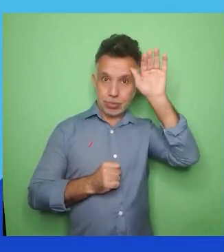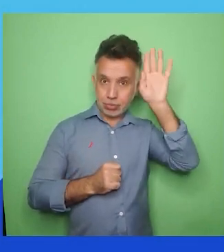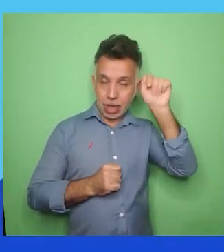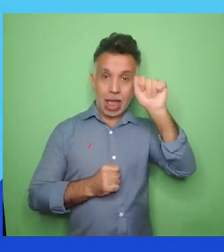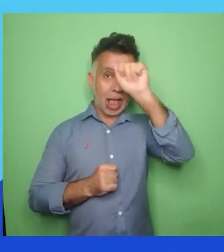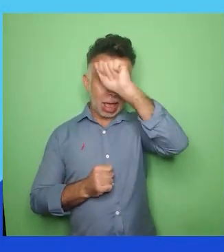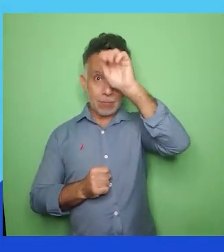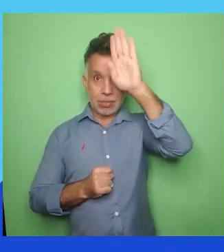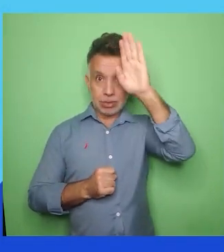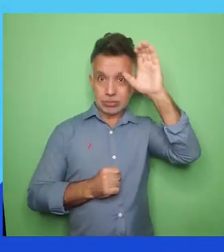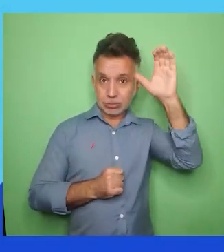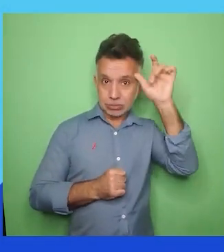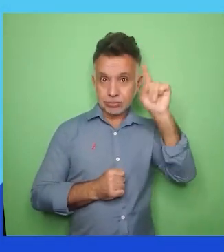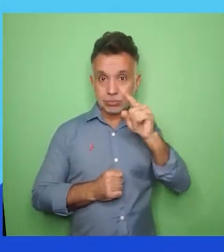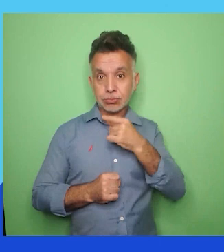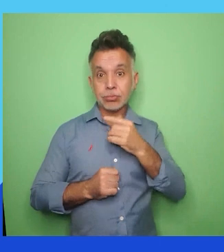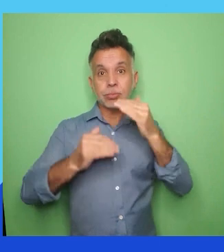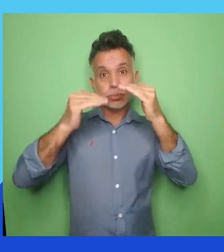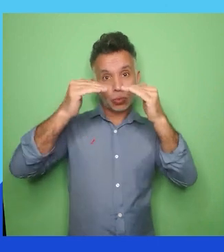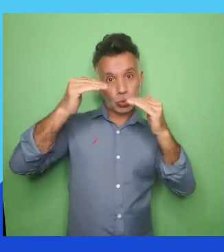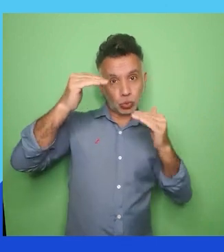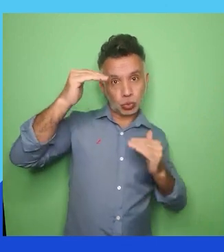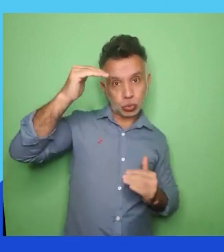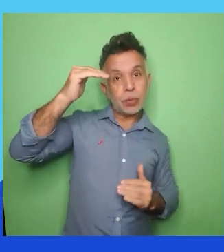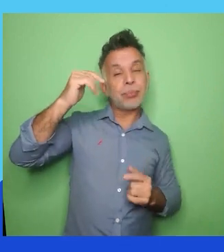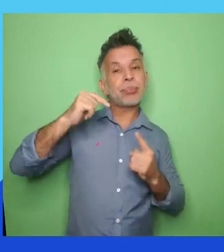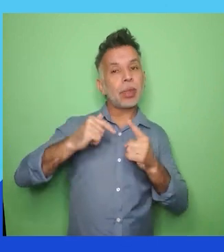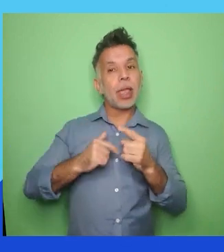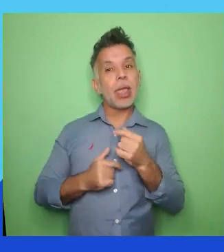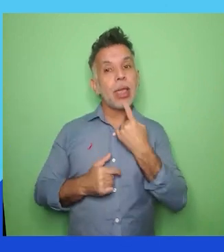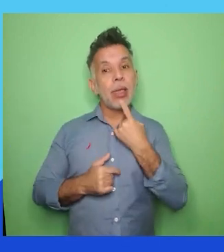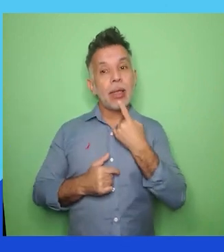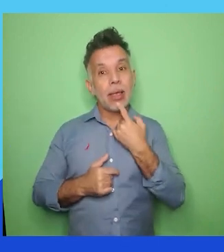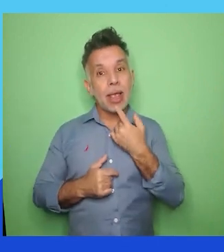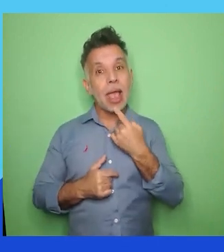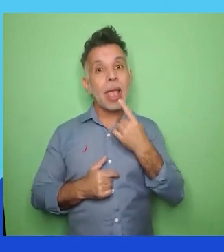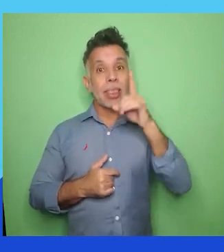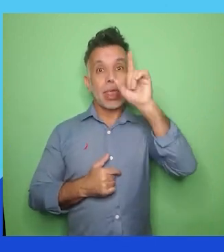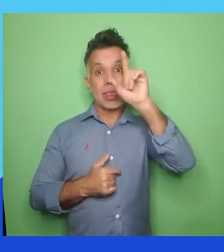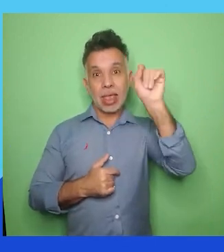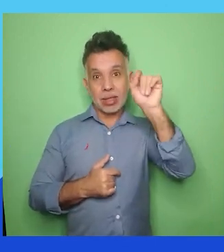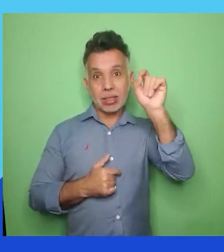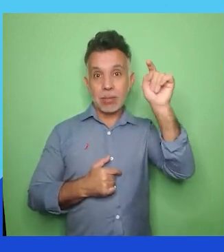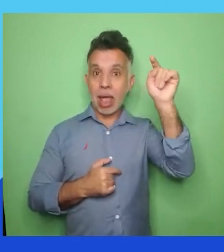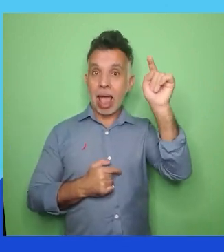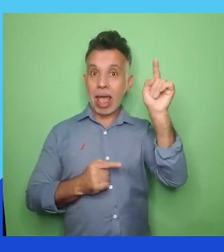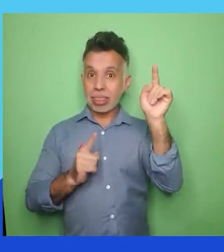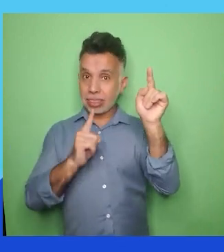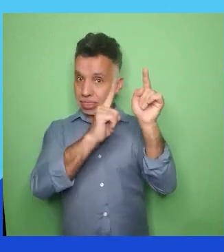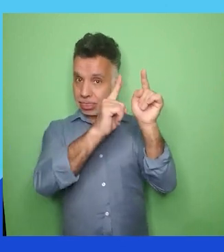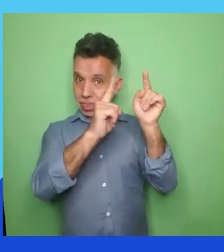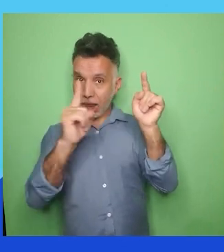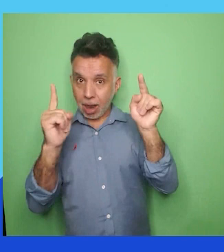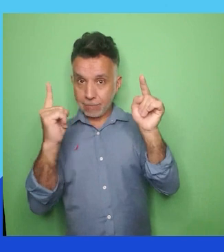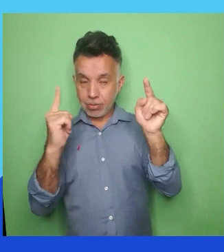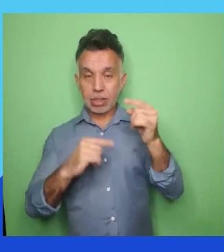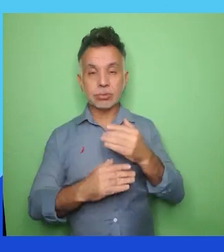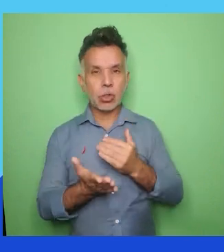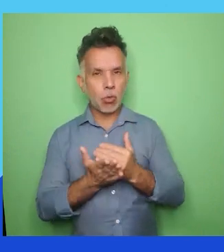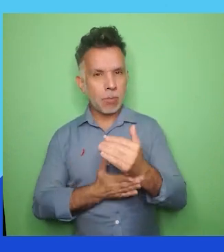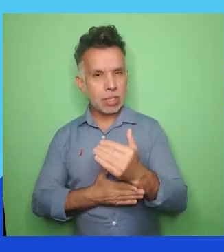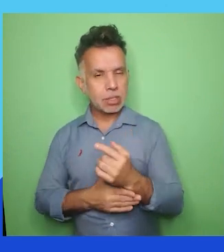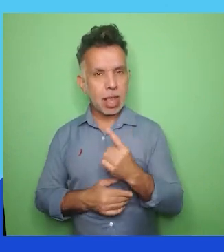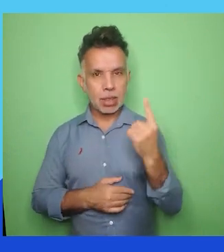ou seja, da décima para a primeira colocada. Vamos começar pelas empresas de médio porte em ordem alfabética.